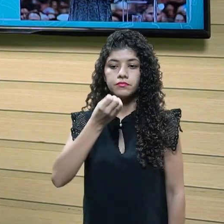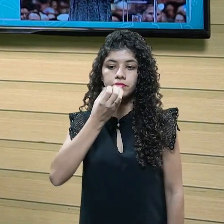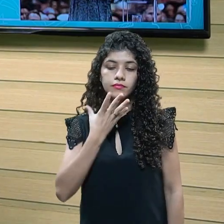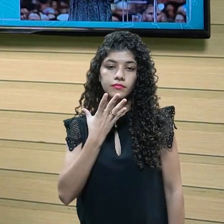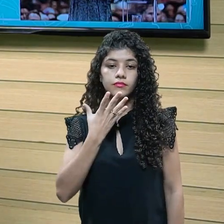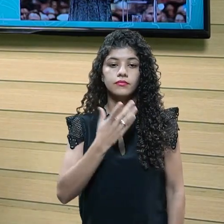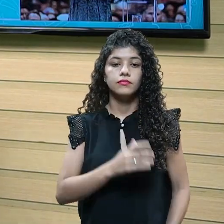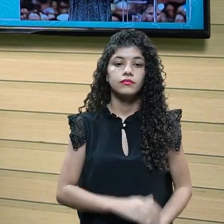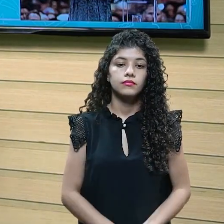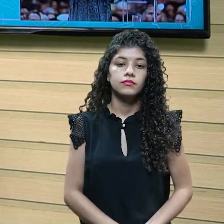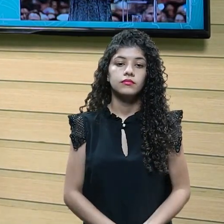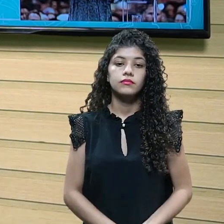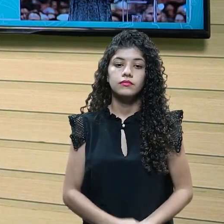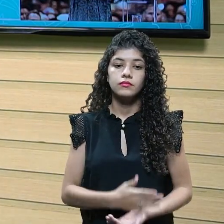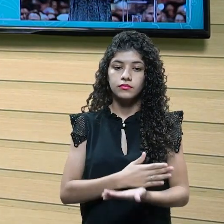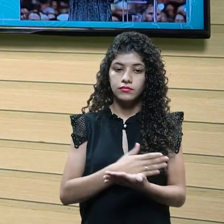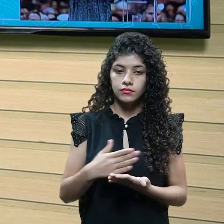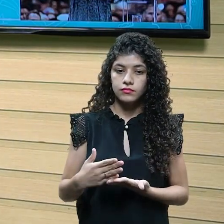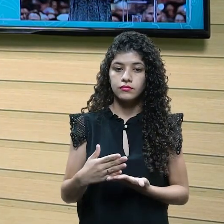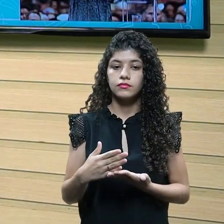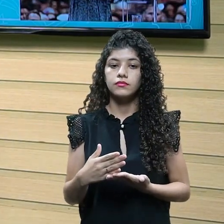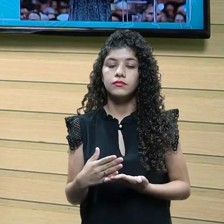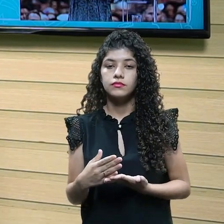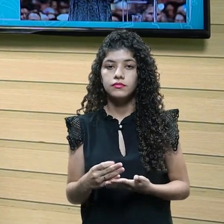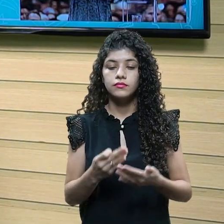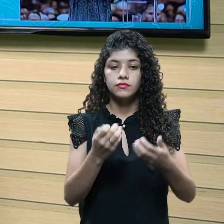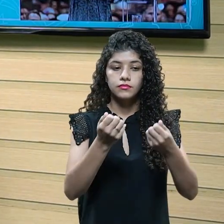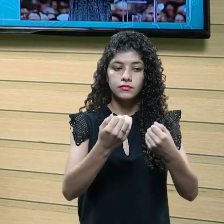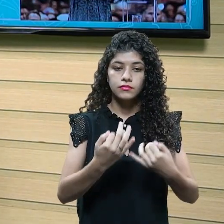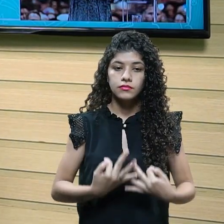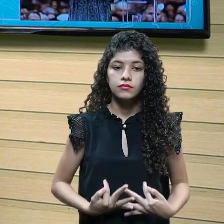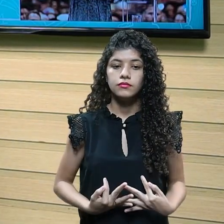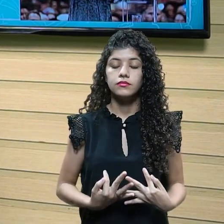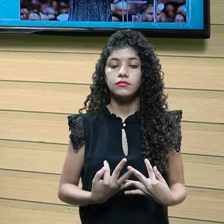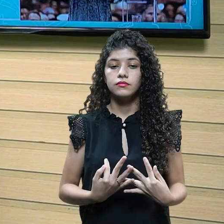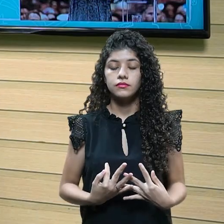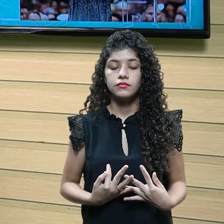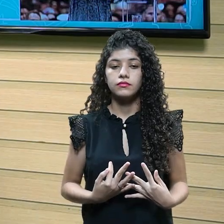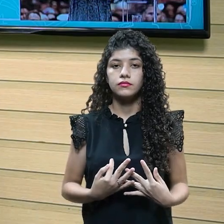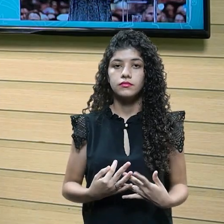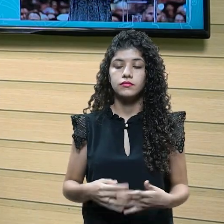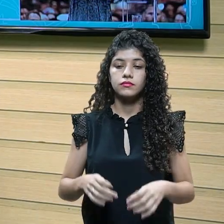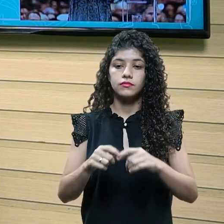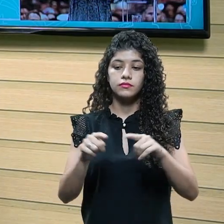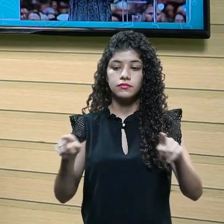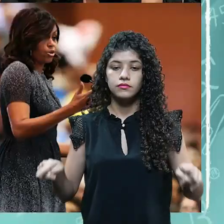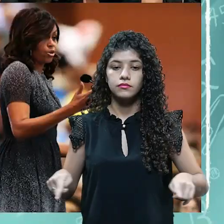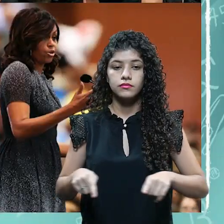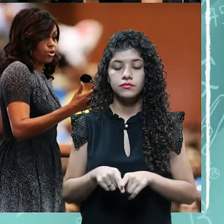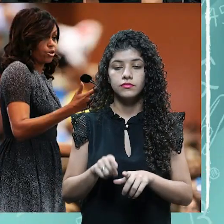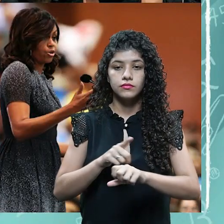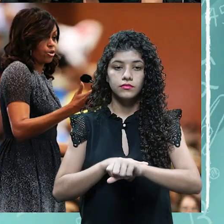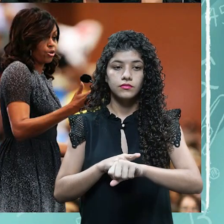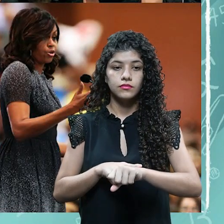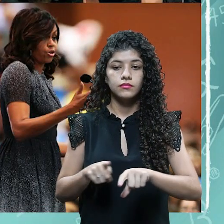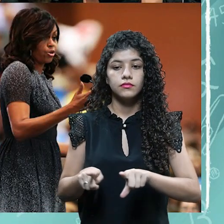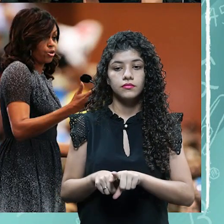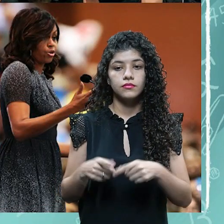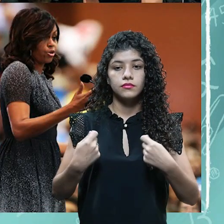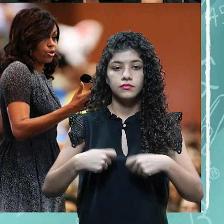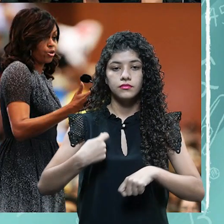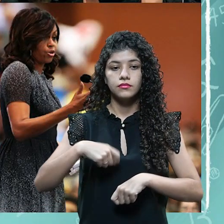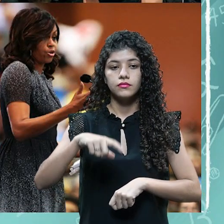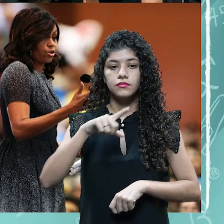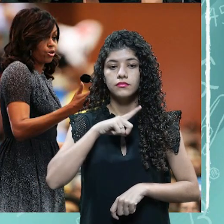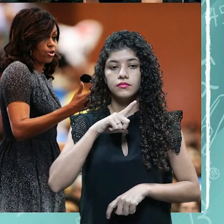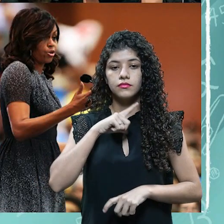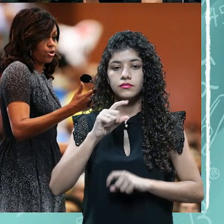vai lá em cima e fala sobre a turma, sobre o momento. Então, esse é o orador. Então, a gente tem